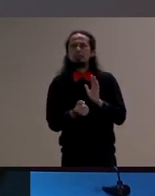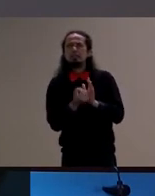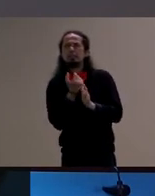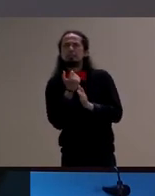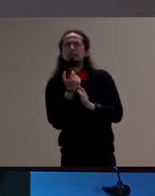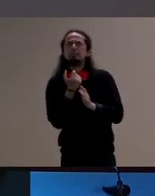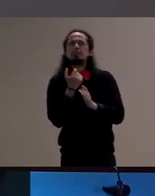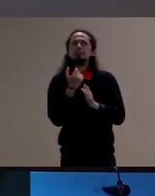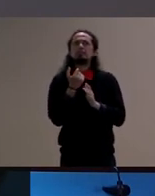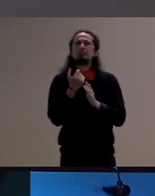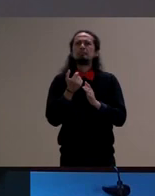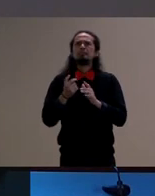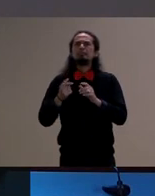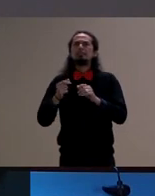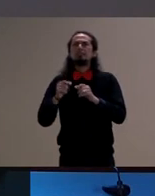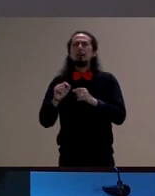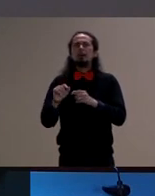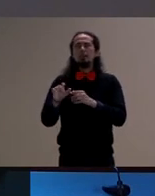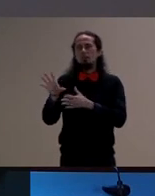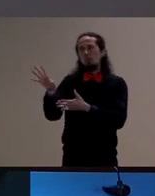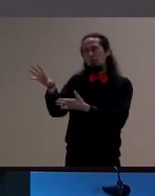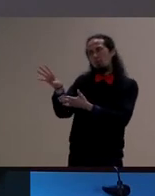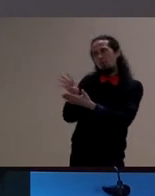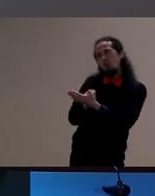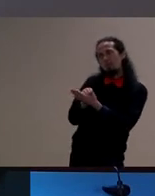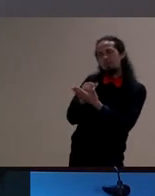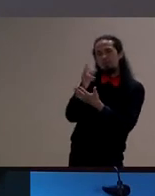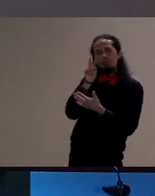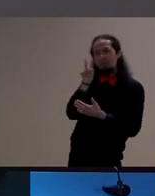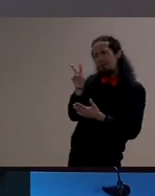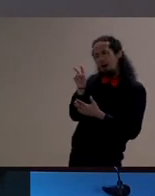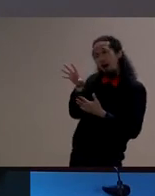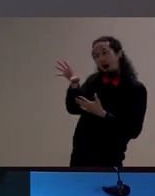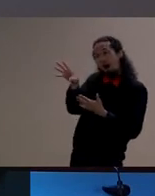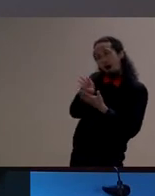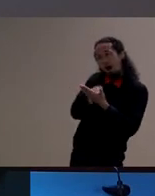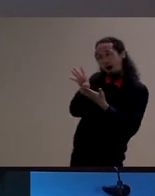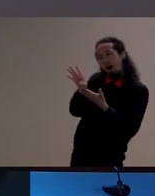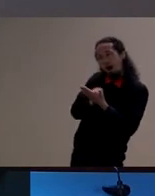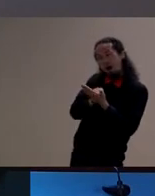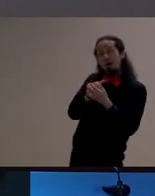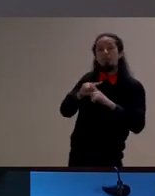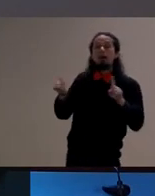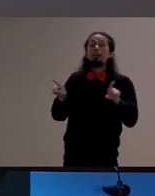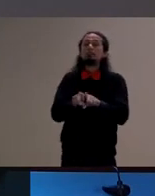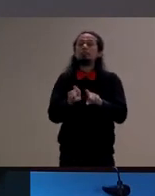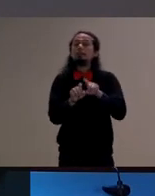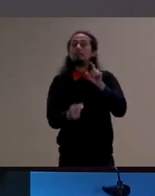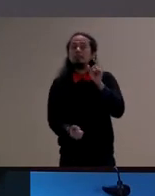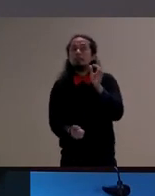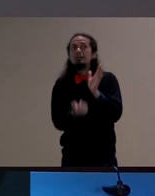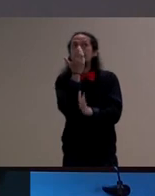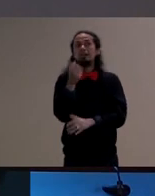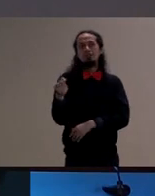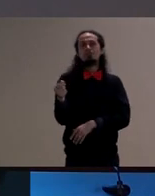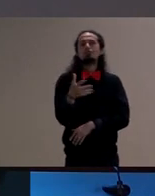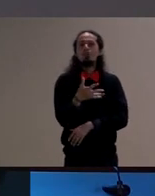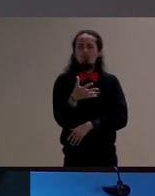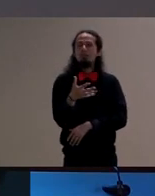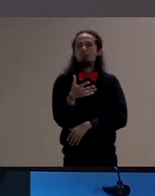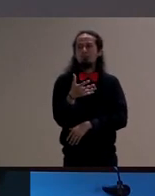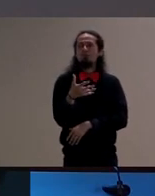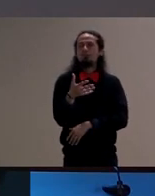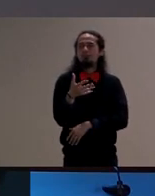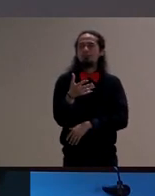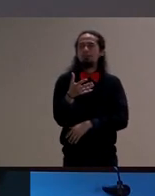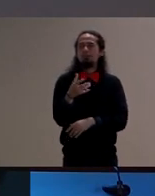o que vê mas ela recria por isso ele vai destacar ali não é só um lugar de imitação de outras